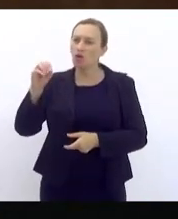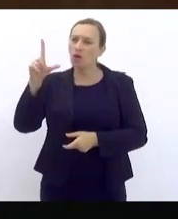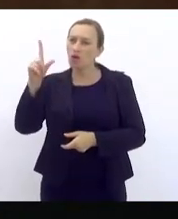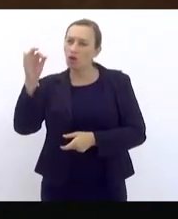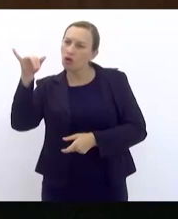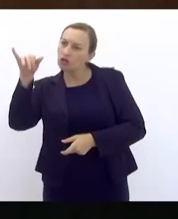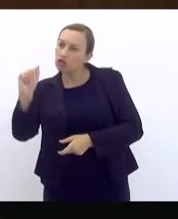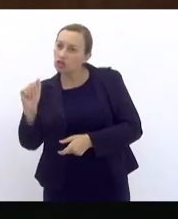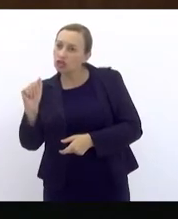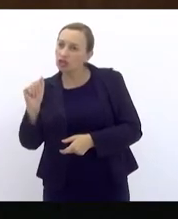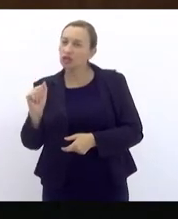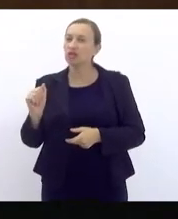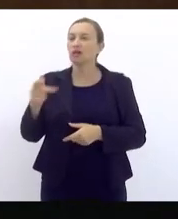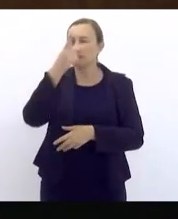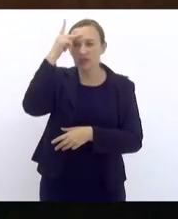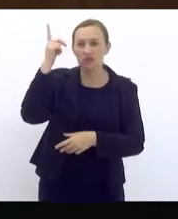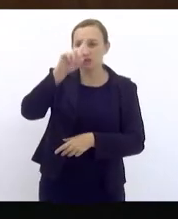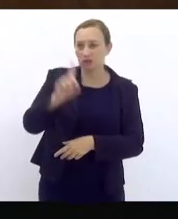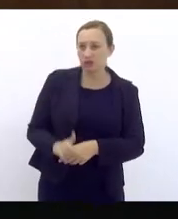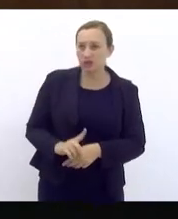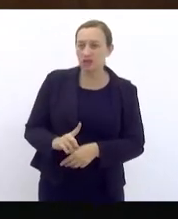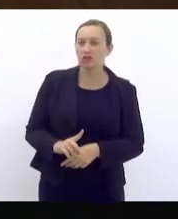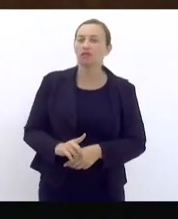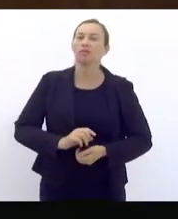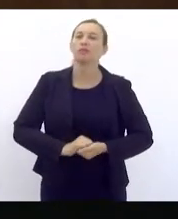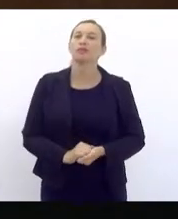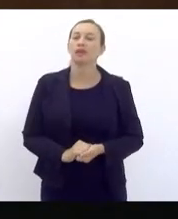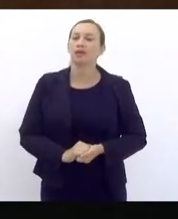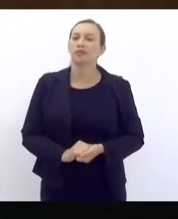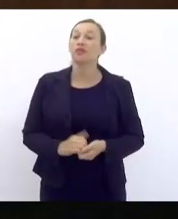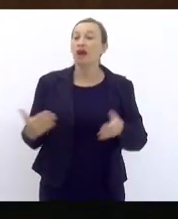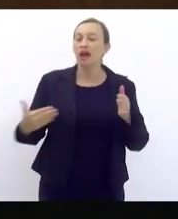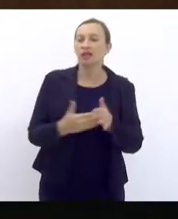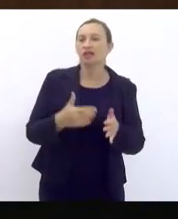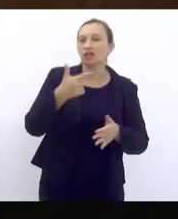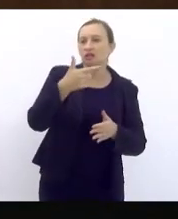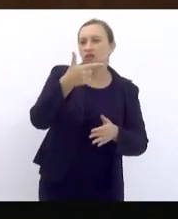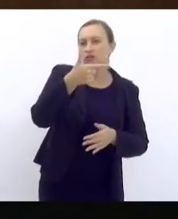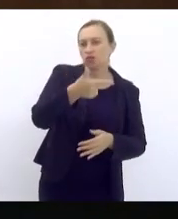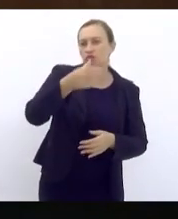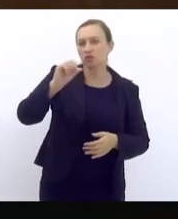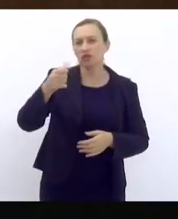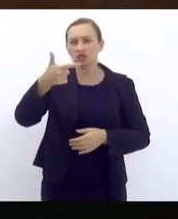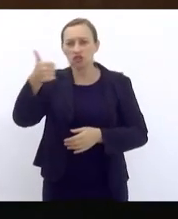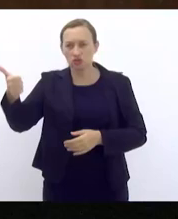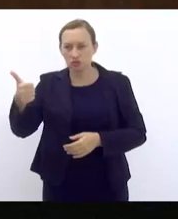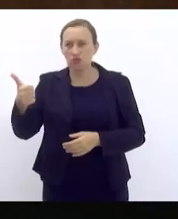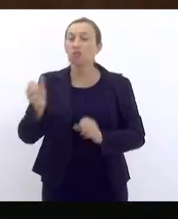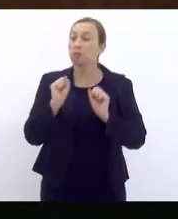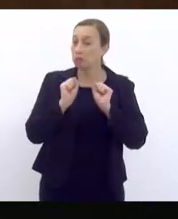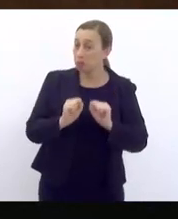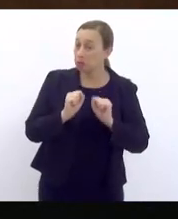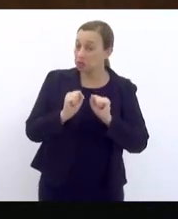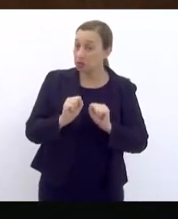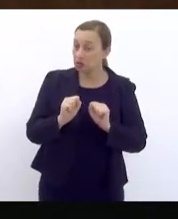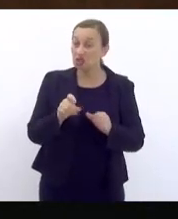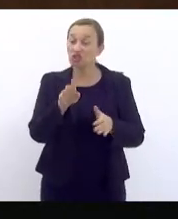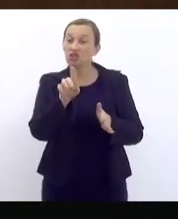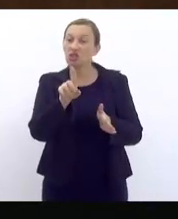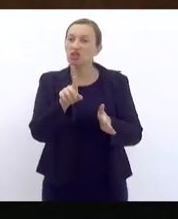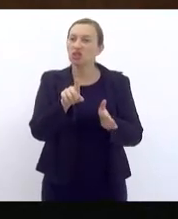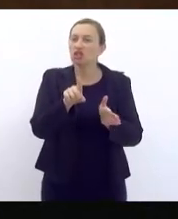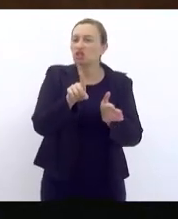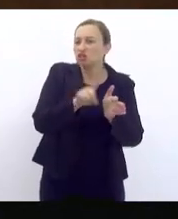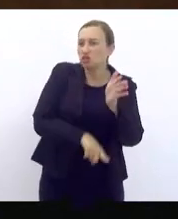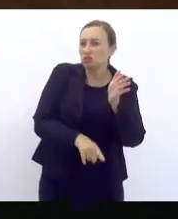Apoio à Atenção da Saúde da Pessoa com Deficiência, o PRONOS. E até 2021, o contribuinte podia abater do imposto de